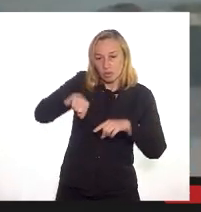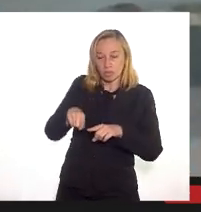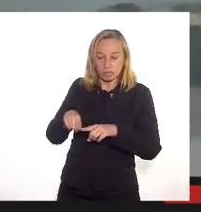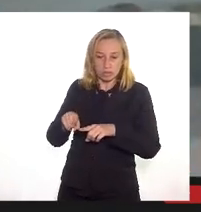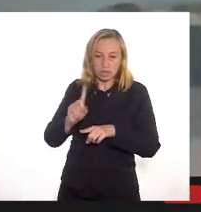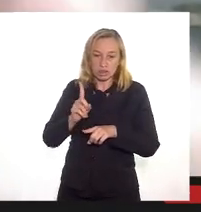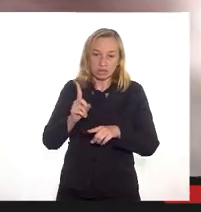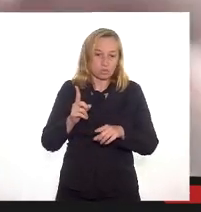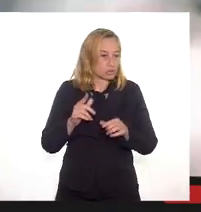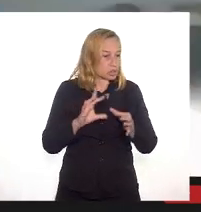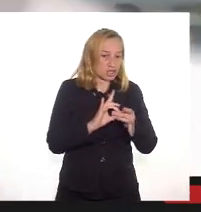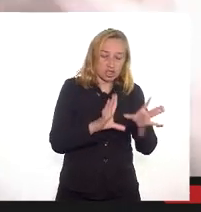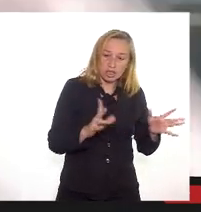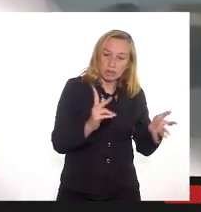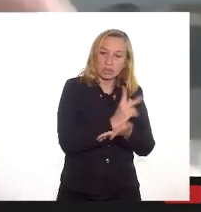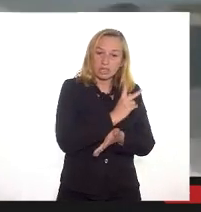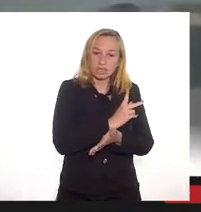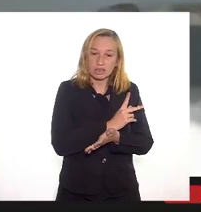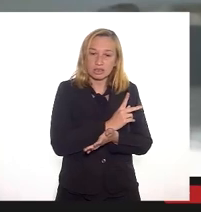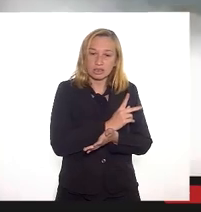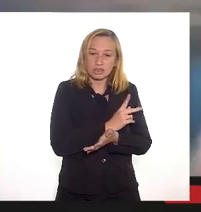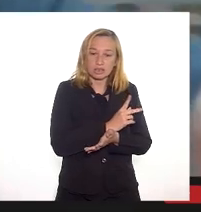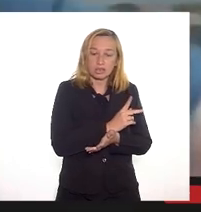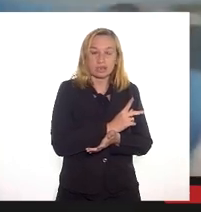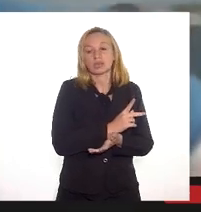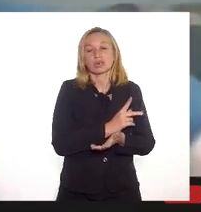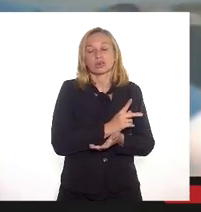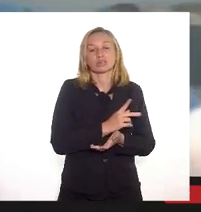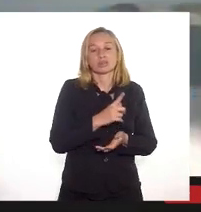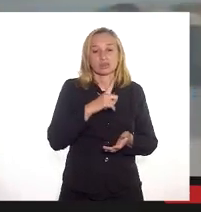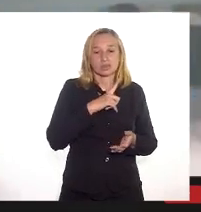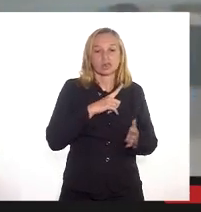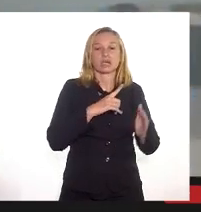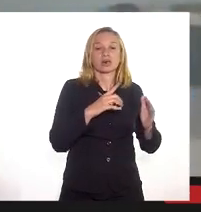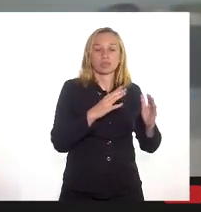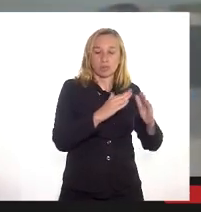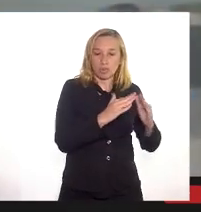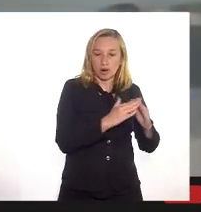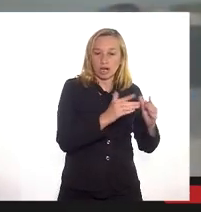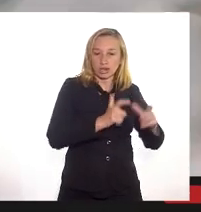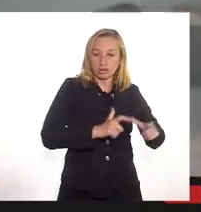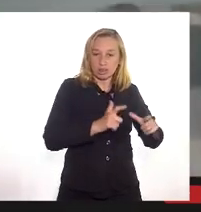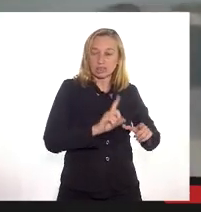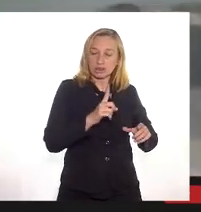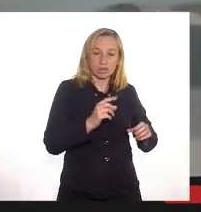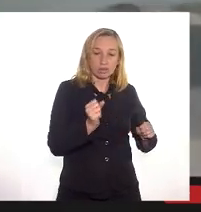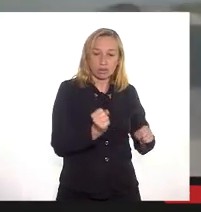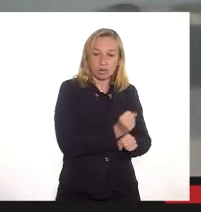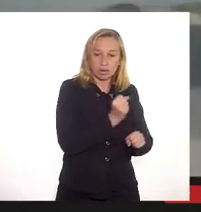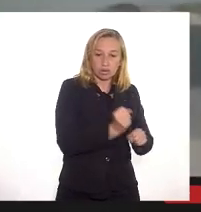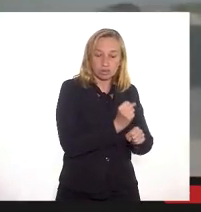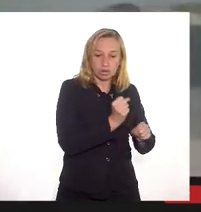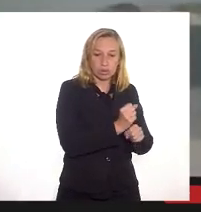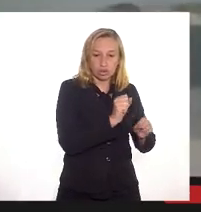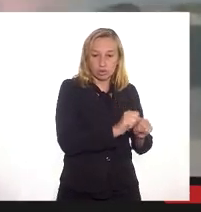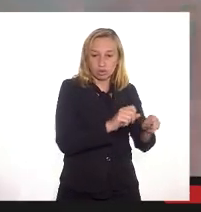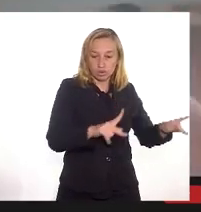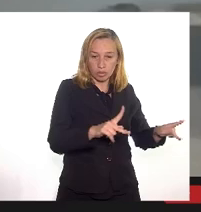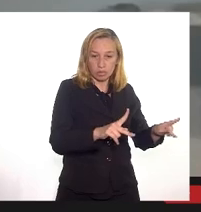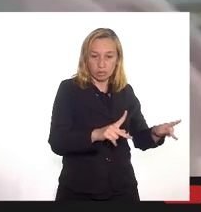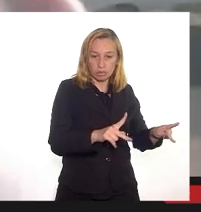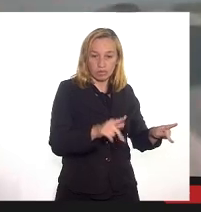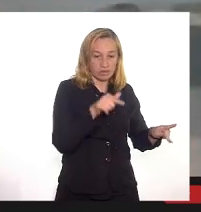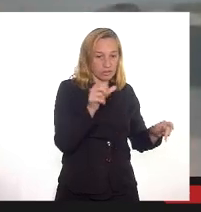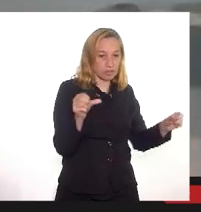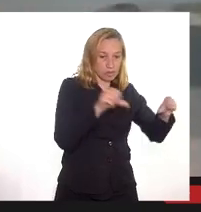ter ocupação irregular agora não colocar porque ter ocupação na região se não construir o shopping vai ter ocupação ali isso como